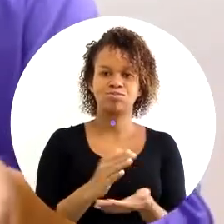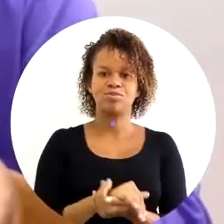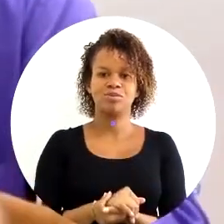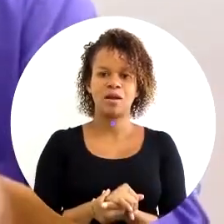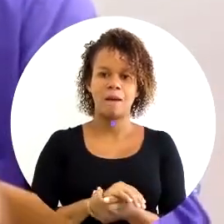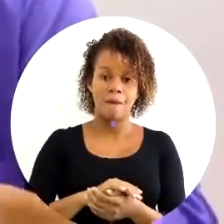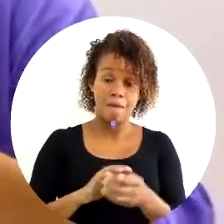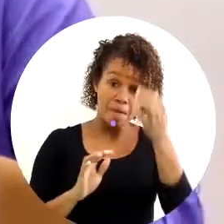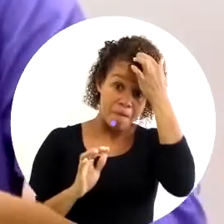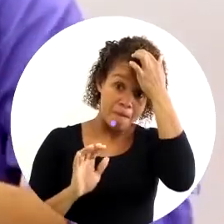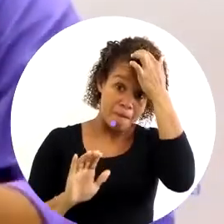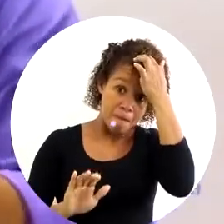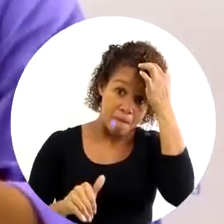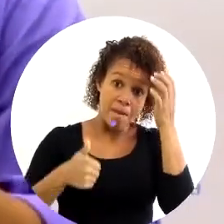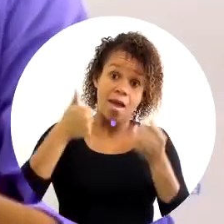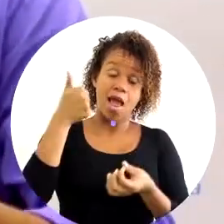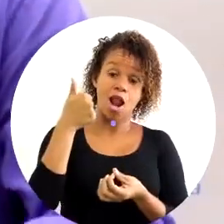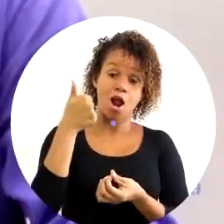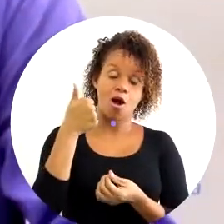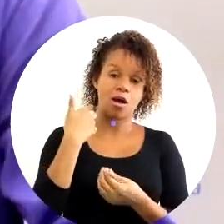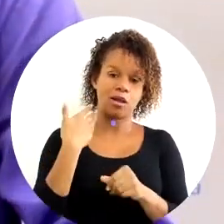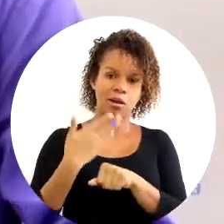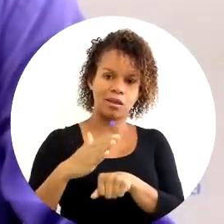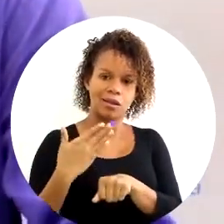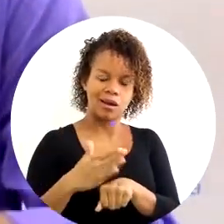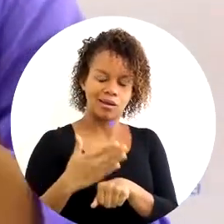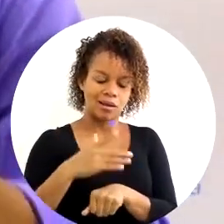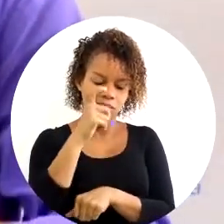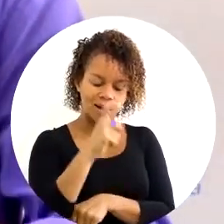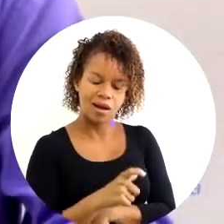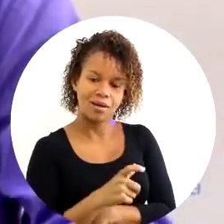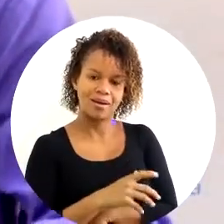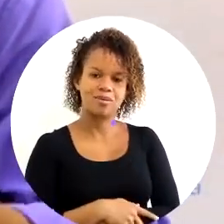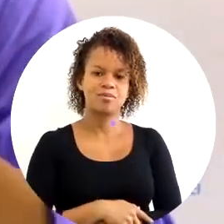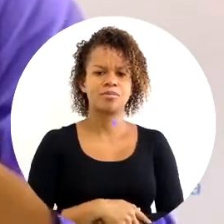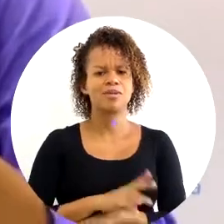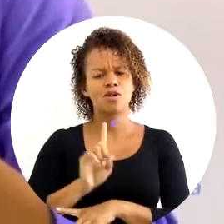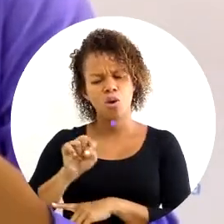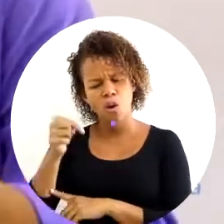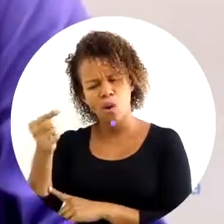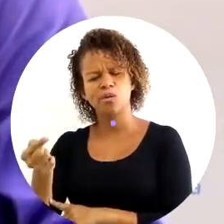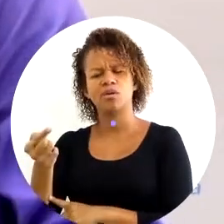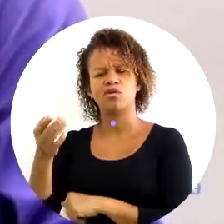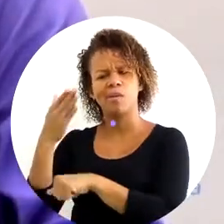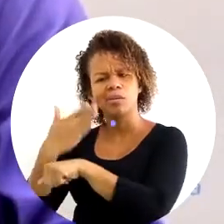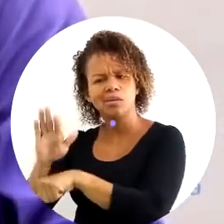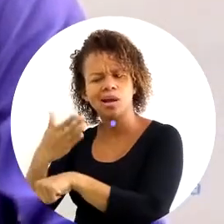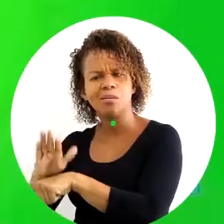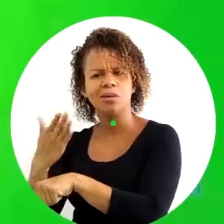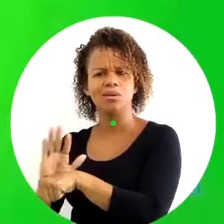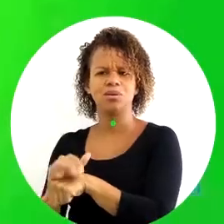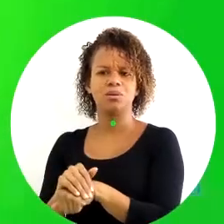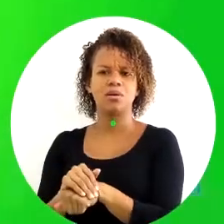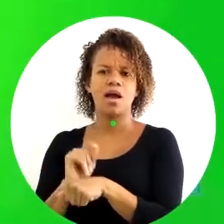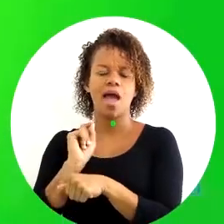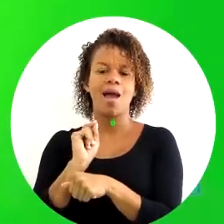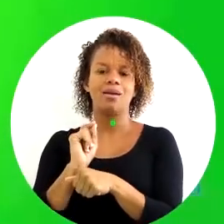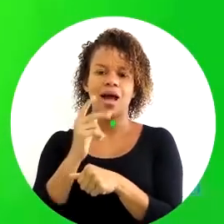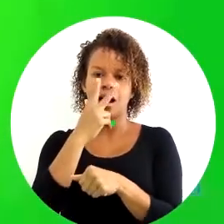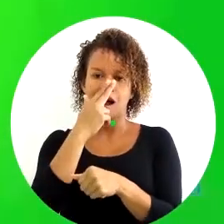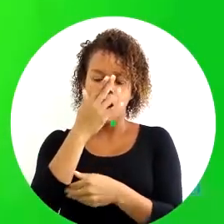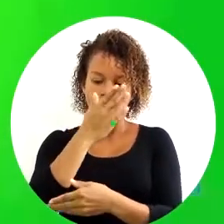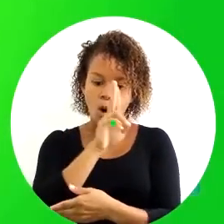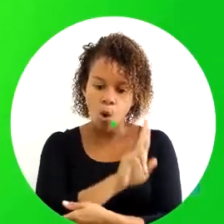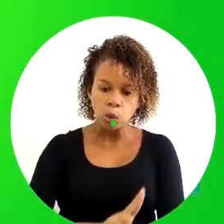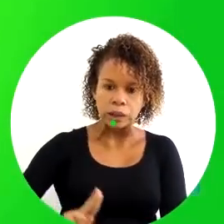nessa prática melhor ou específica de uma determinada área. Outra forma também de treinamento específico é